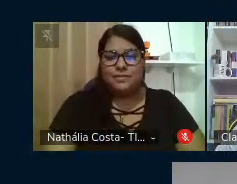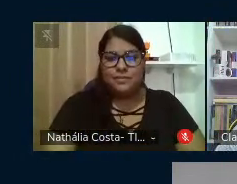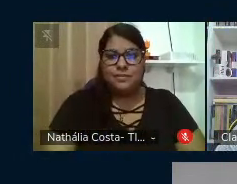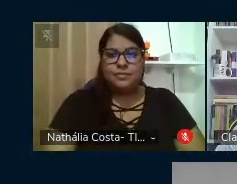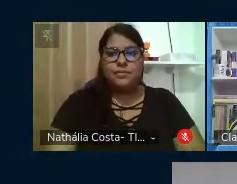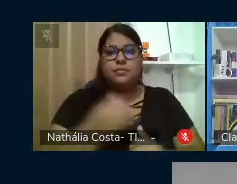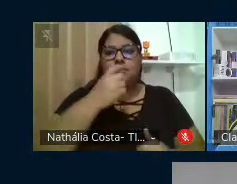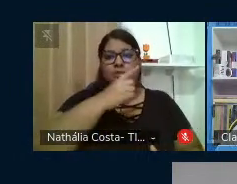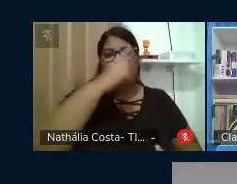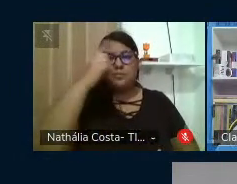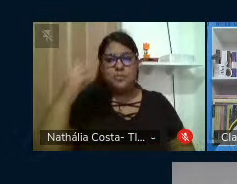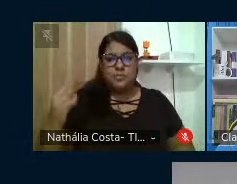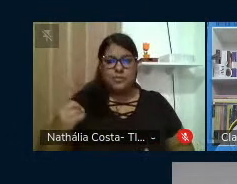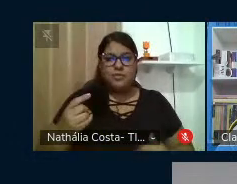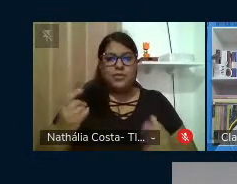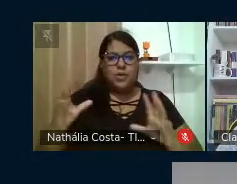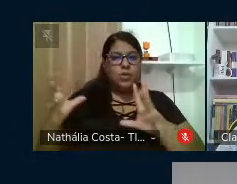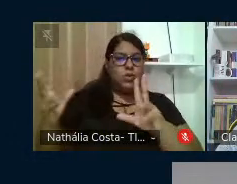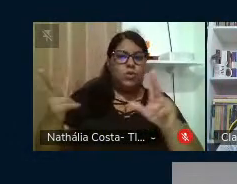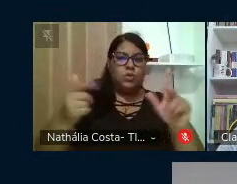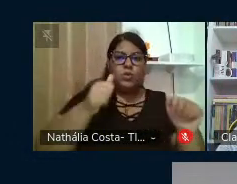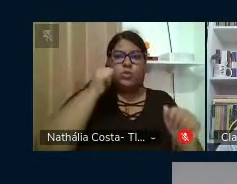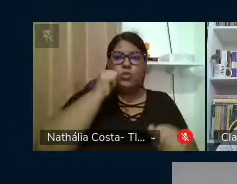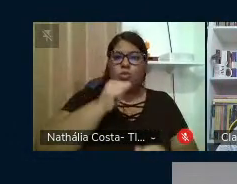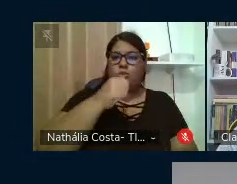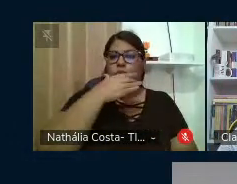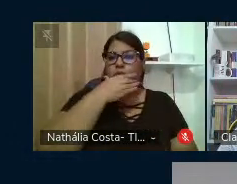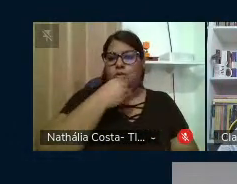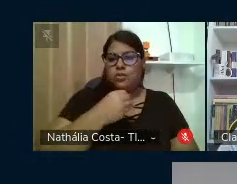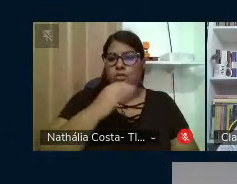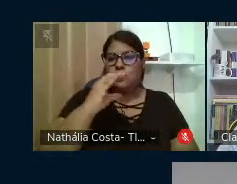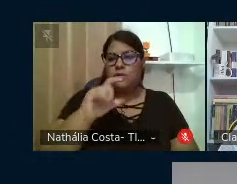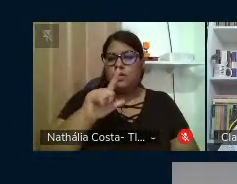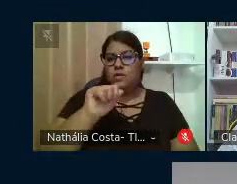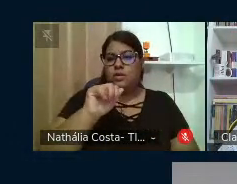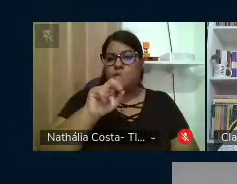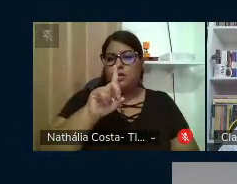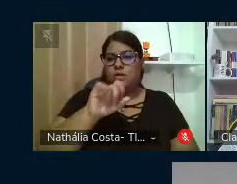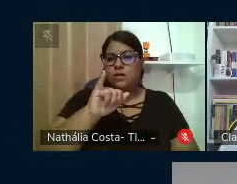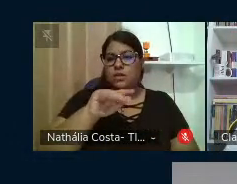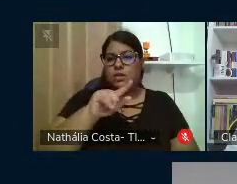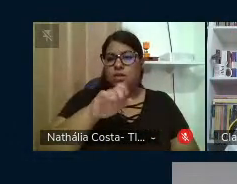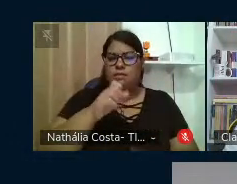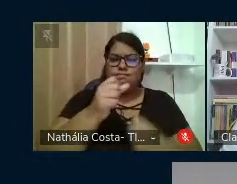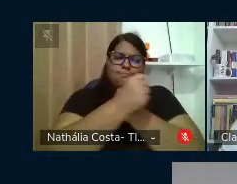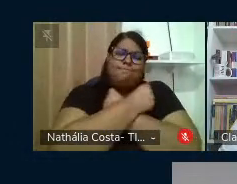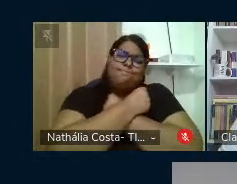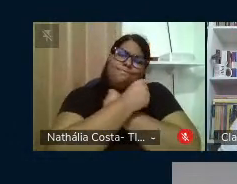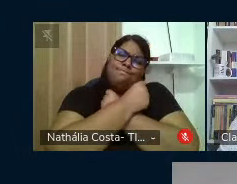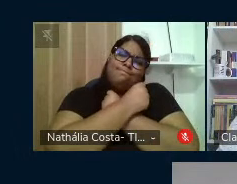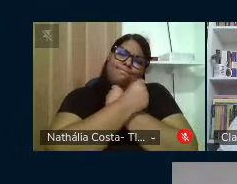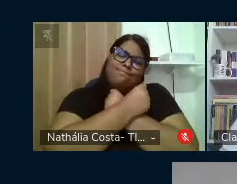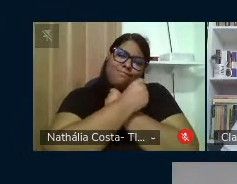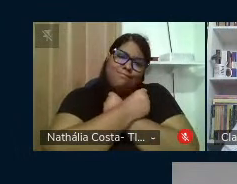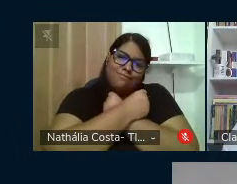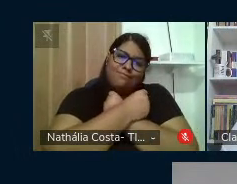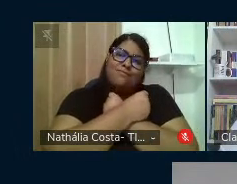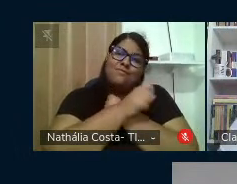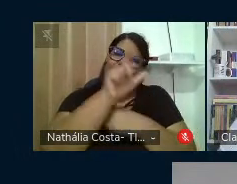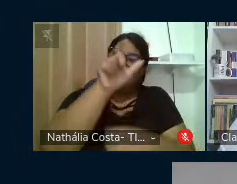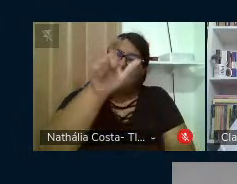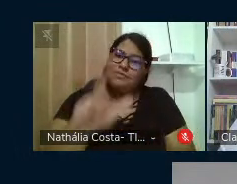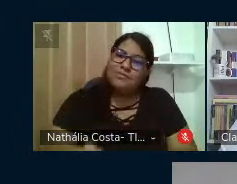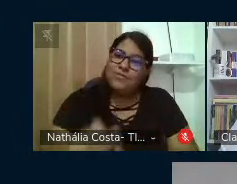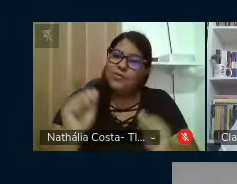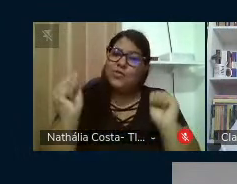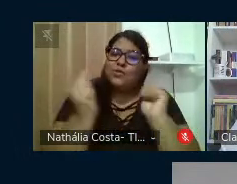Bom dia a todas, todos e todos. Cláudia e Lene, um abraço grande, através de você, com